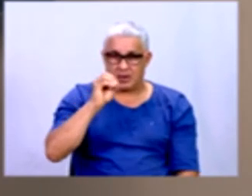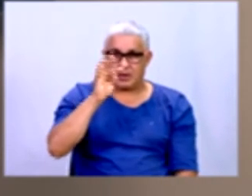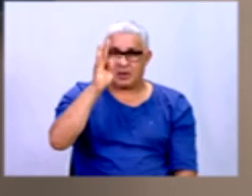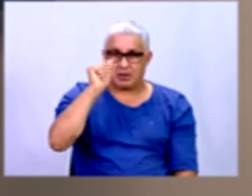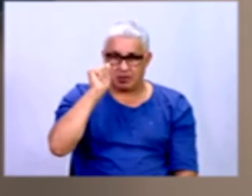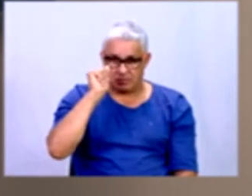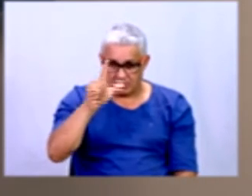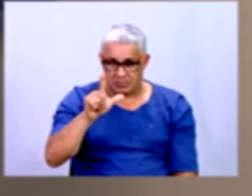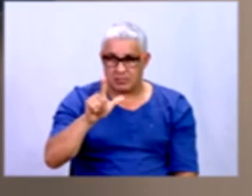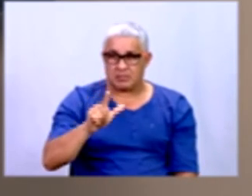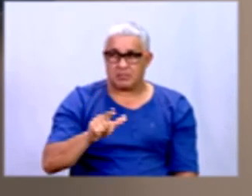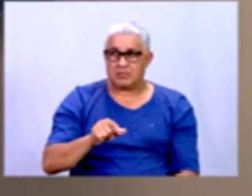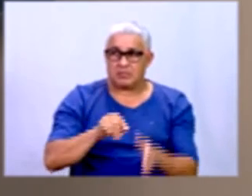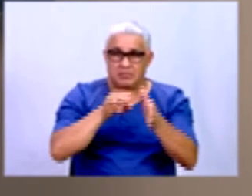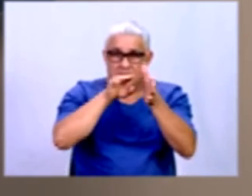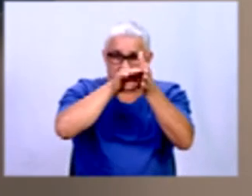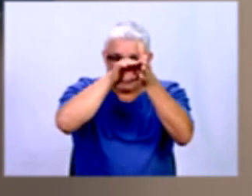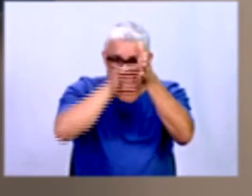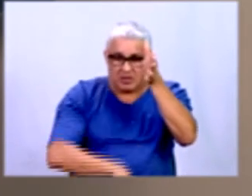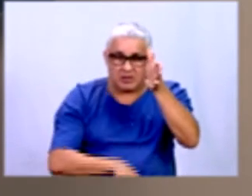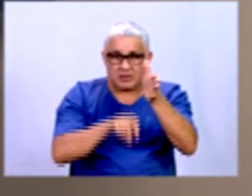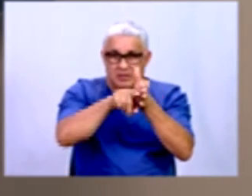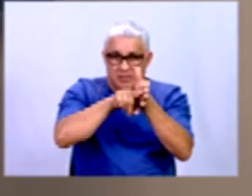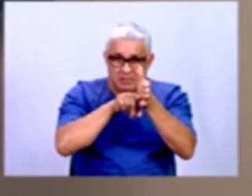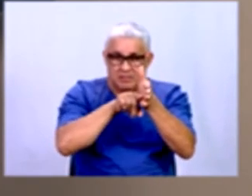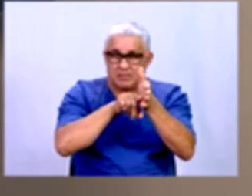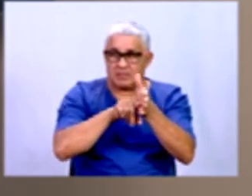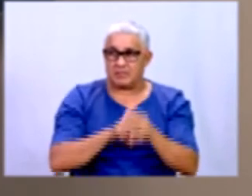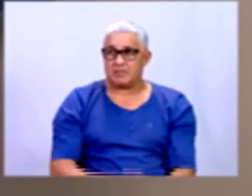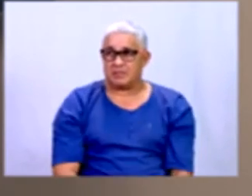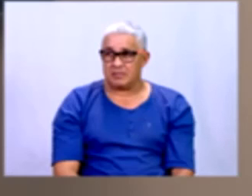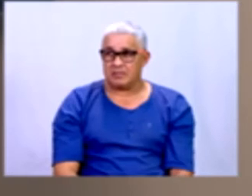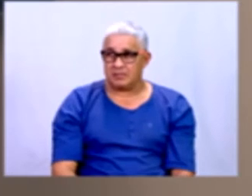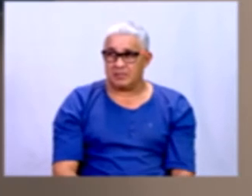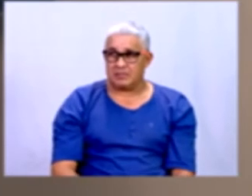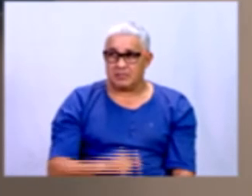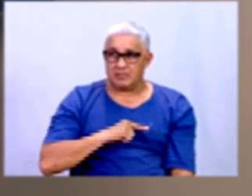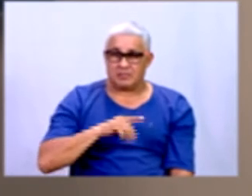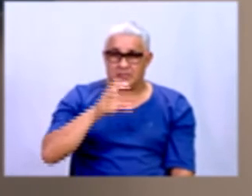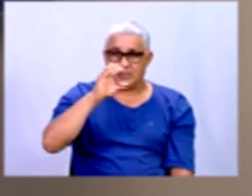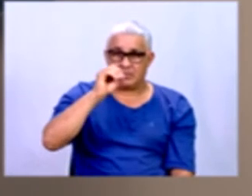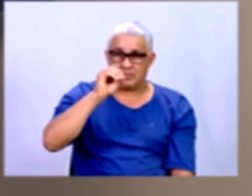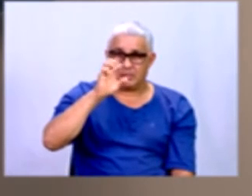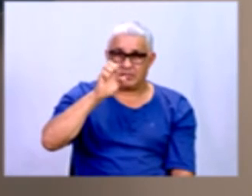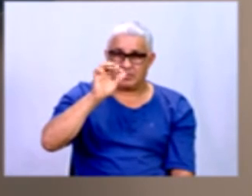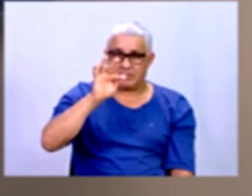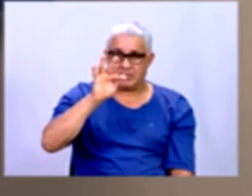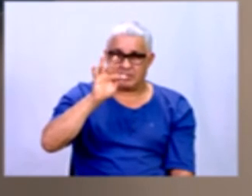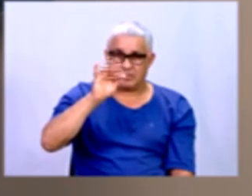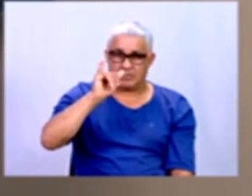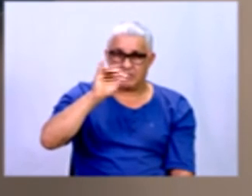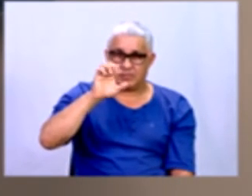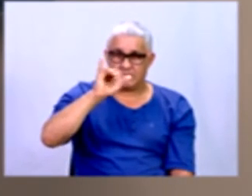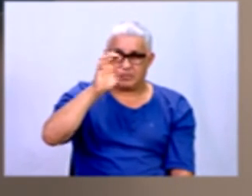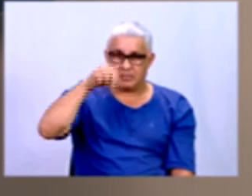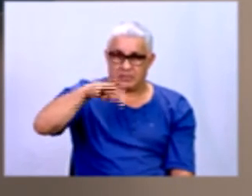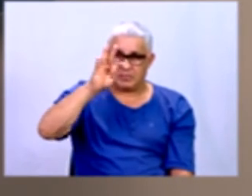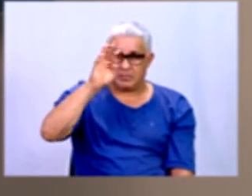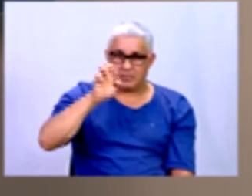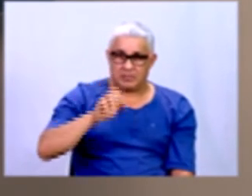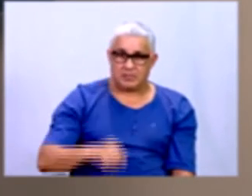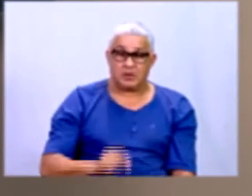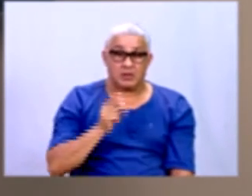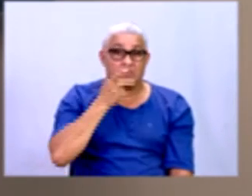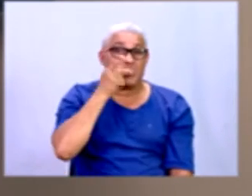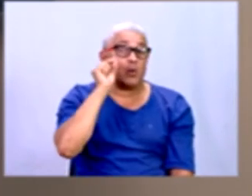Então, aí a gente vai ter esse coeficiente, né? Então, a gente está